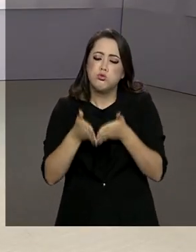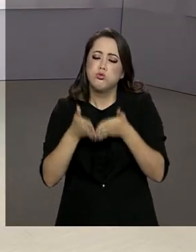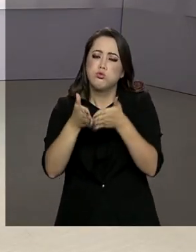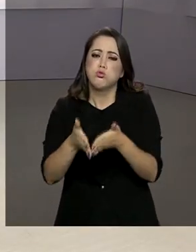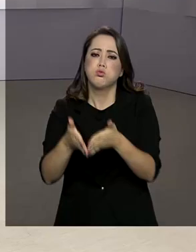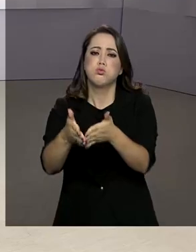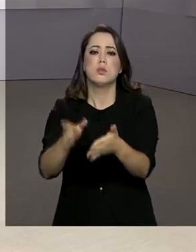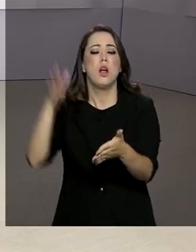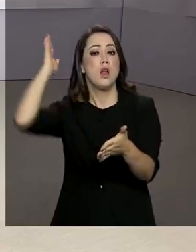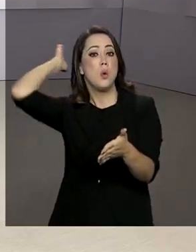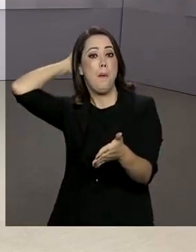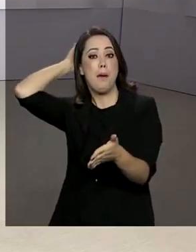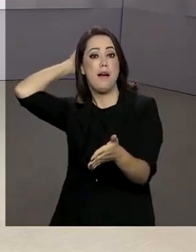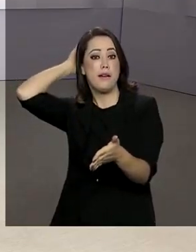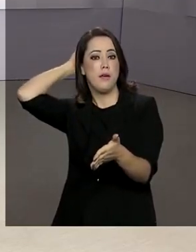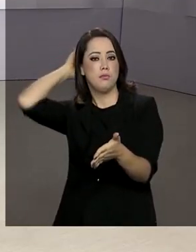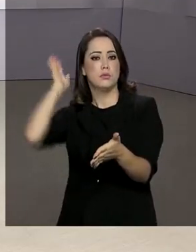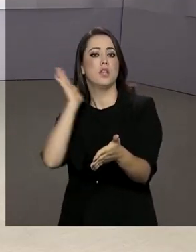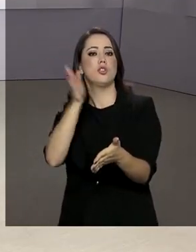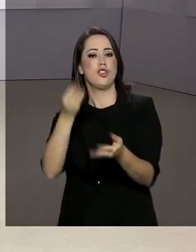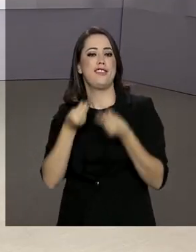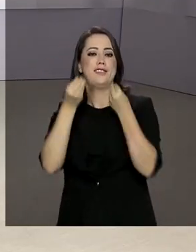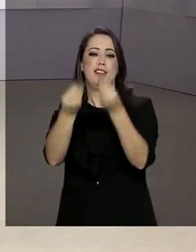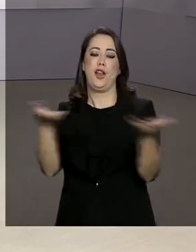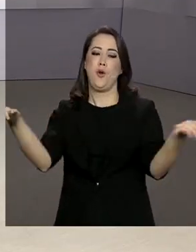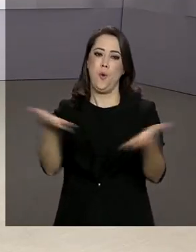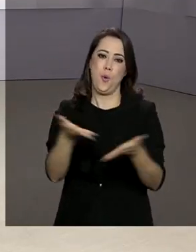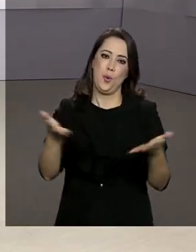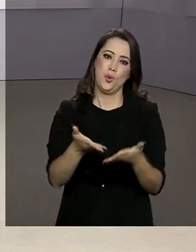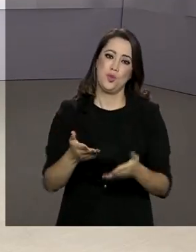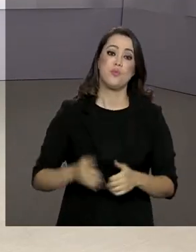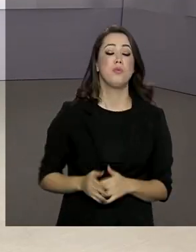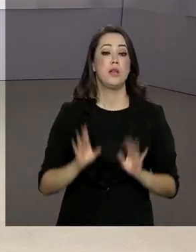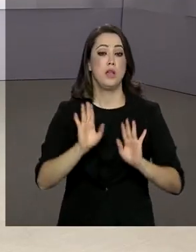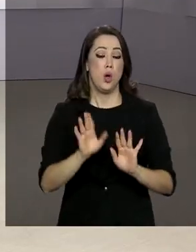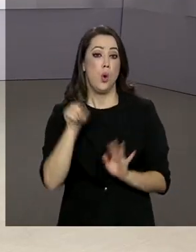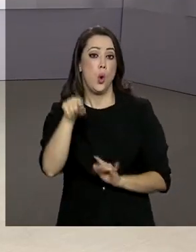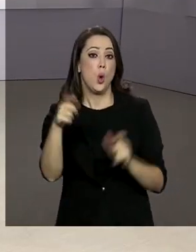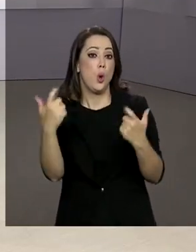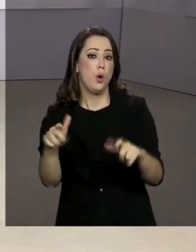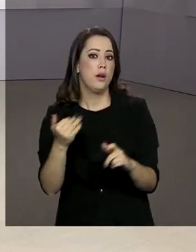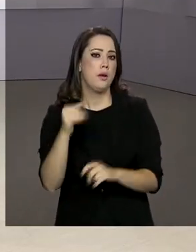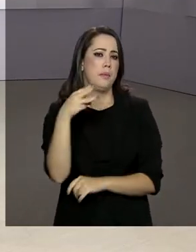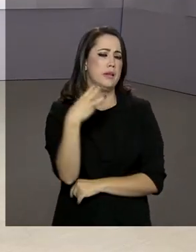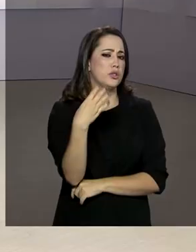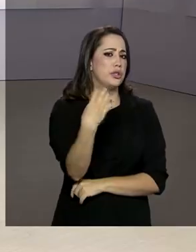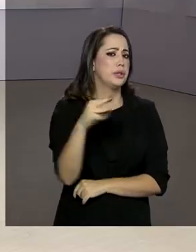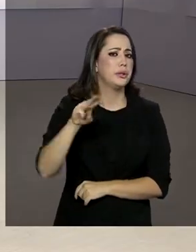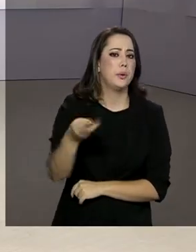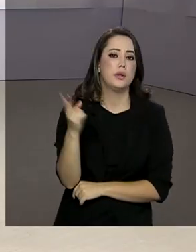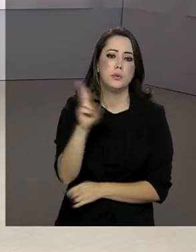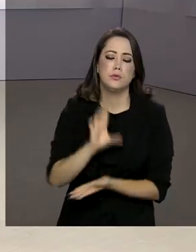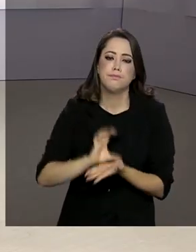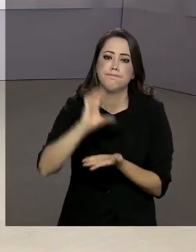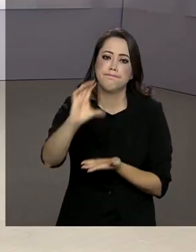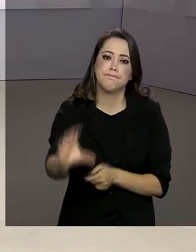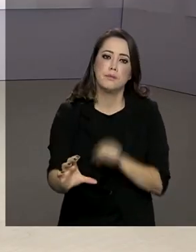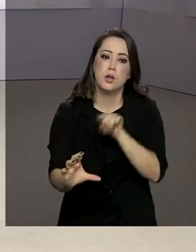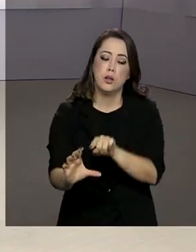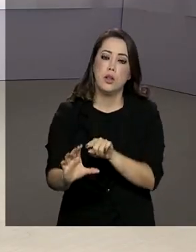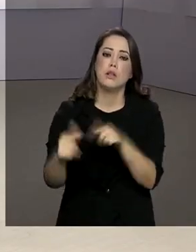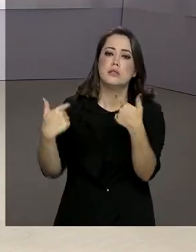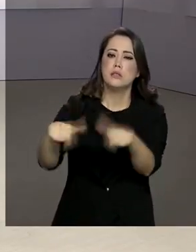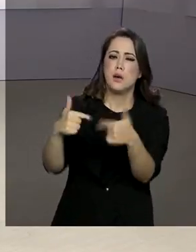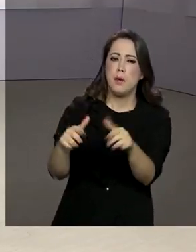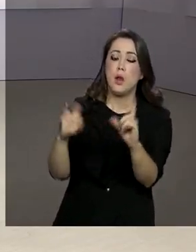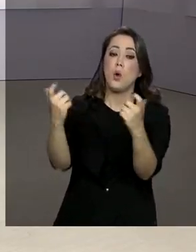em Belém do Pará foi entregue hoje pelo governo. O empreendimento, que recebeu mais de 34 milhões de reais de investimentos, vai